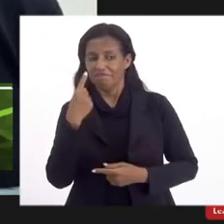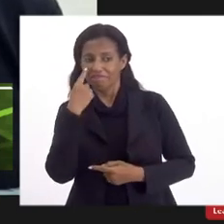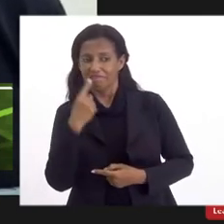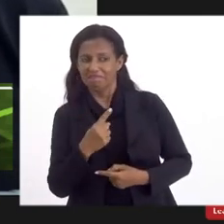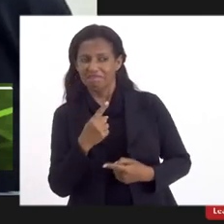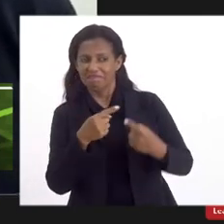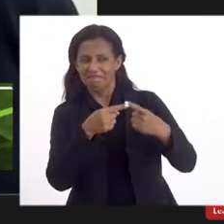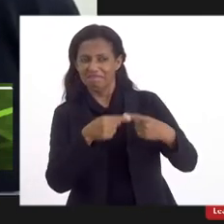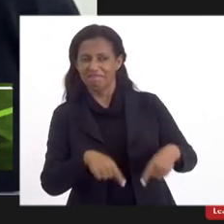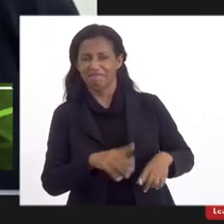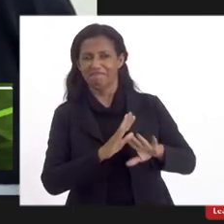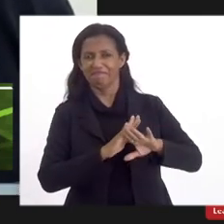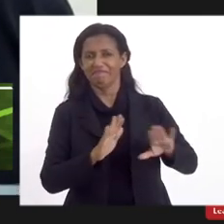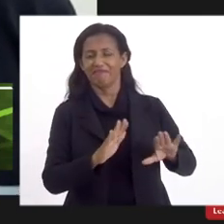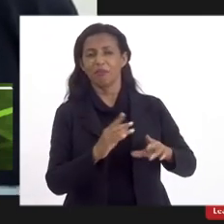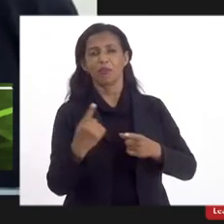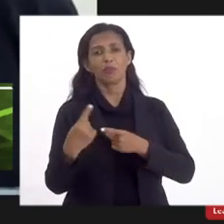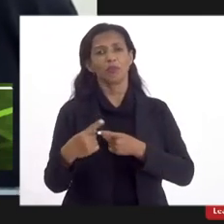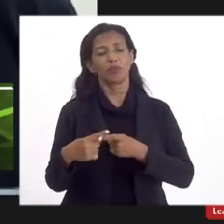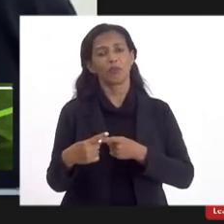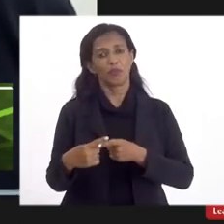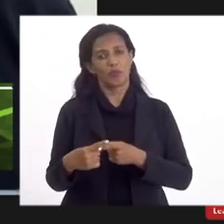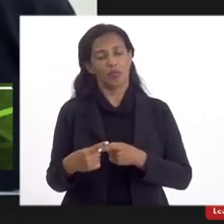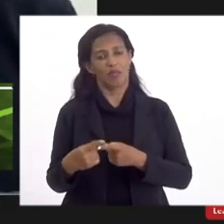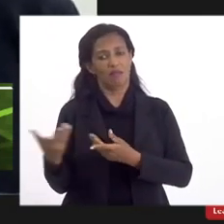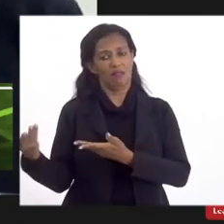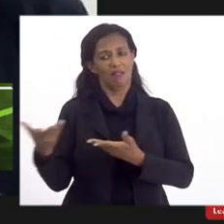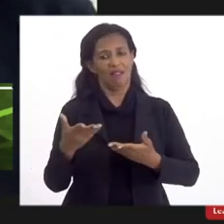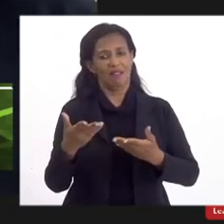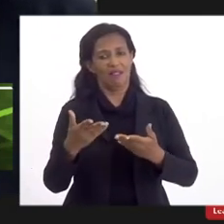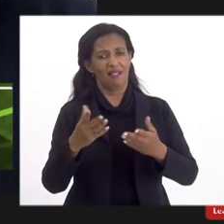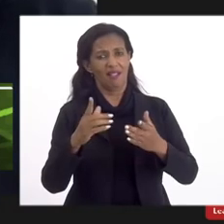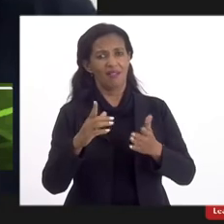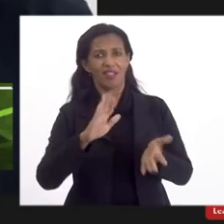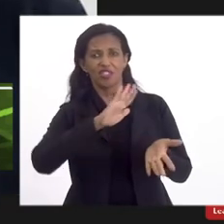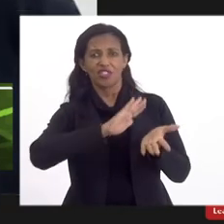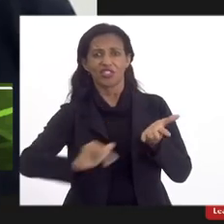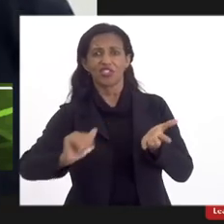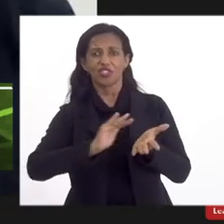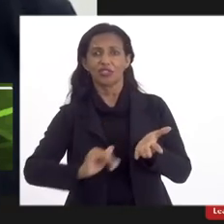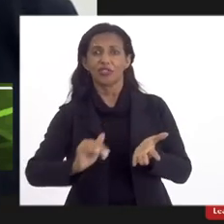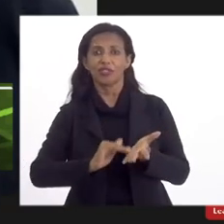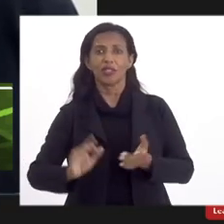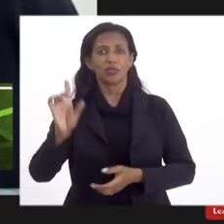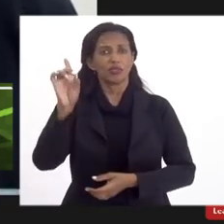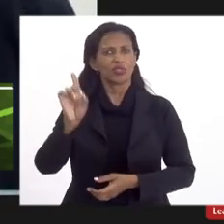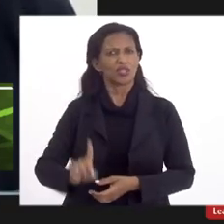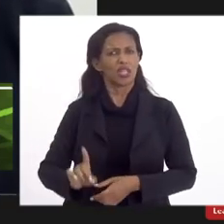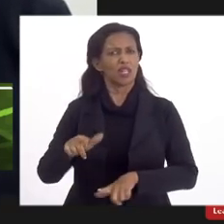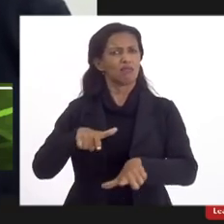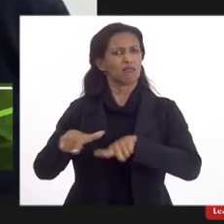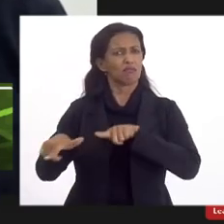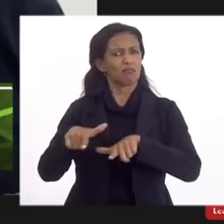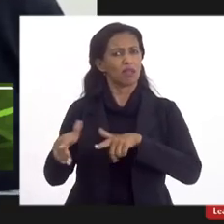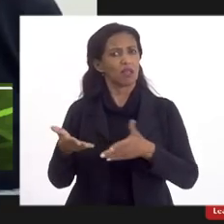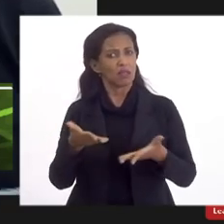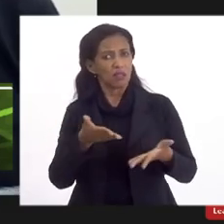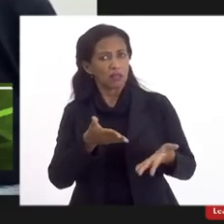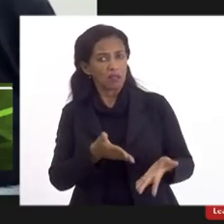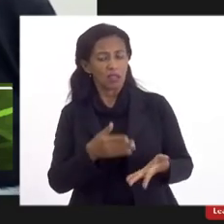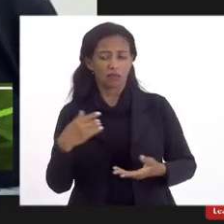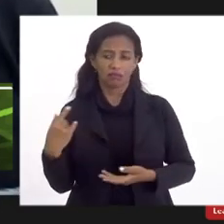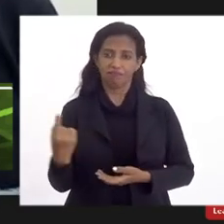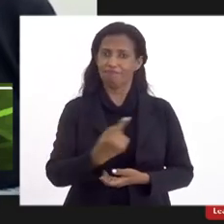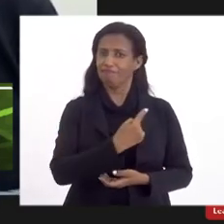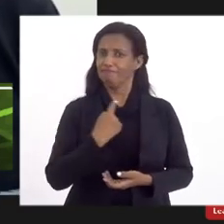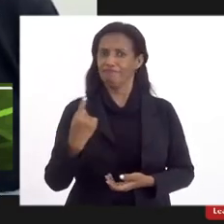desfavoráveis porque elas vêm reduzindo os direitos dos servidores e nisso nós